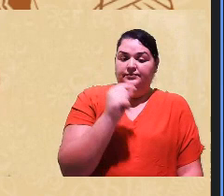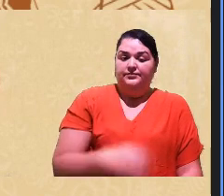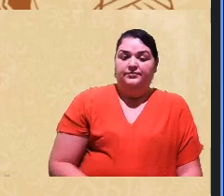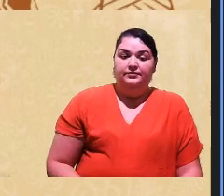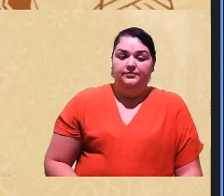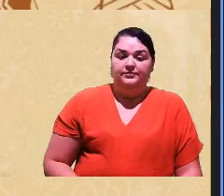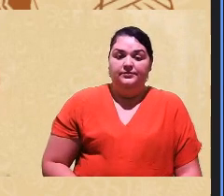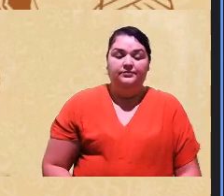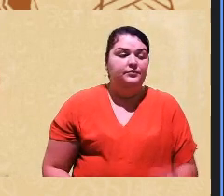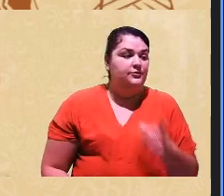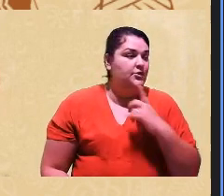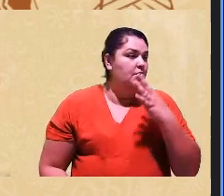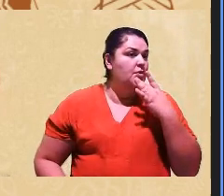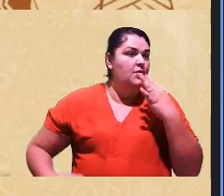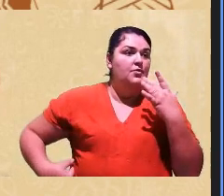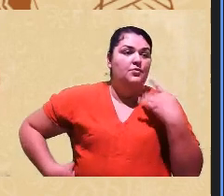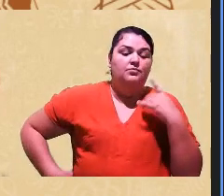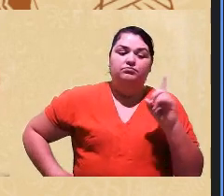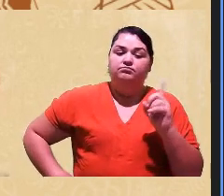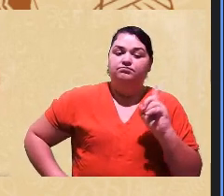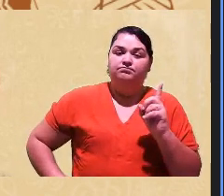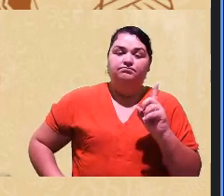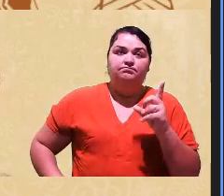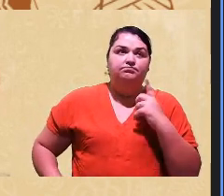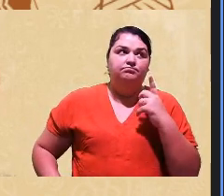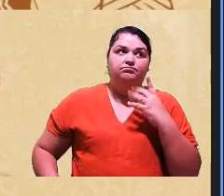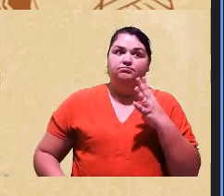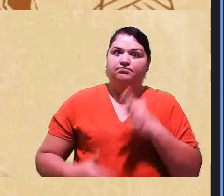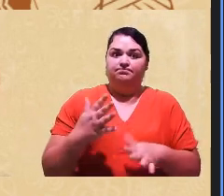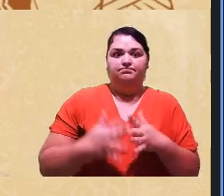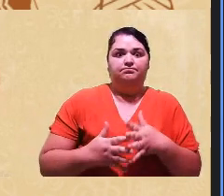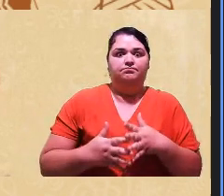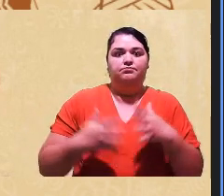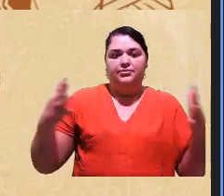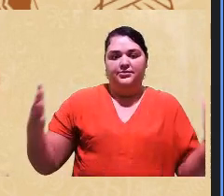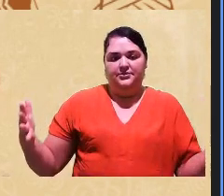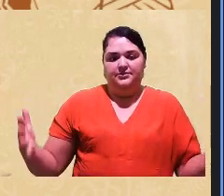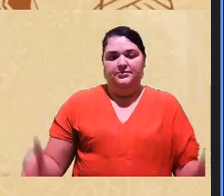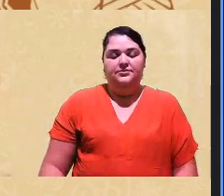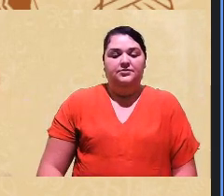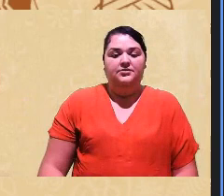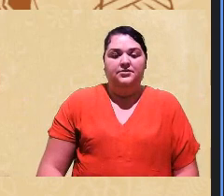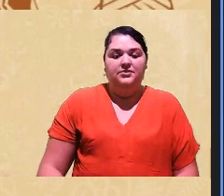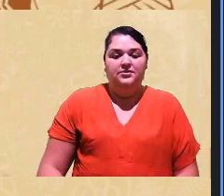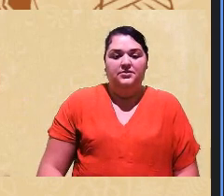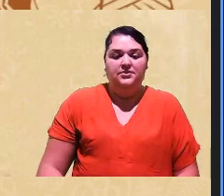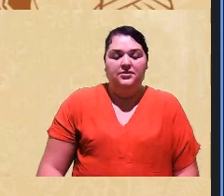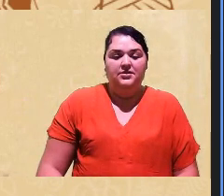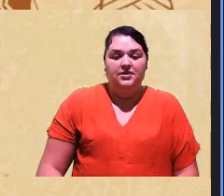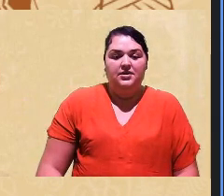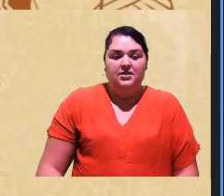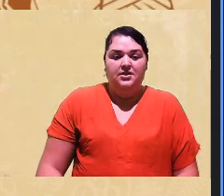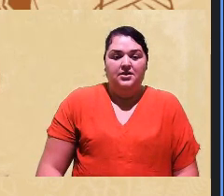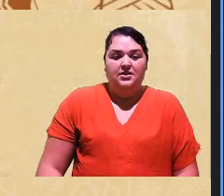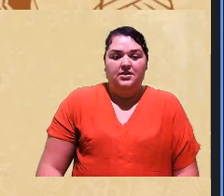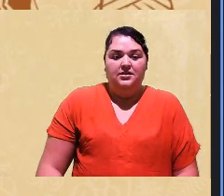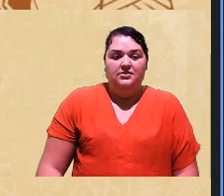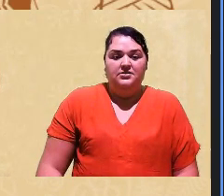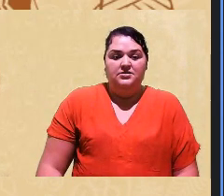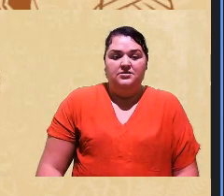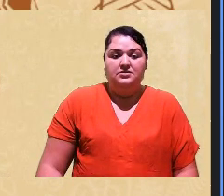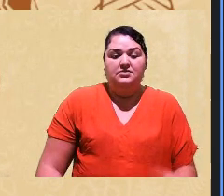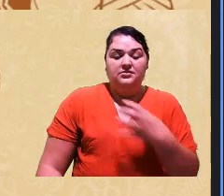colorismo não é tão complexa assim no sentido de de conseguir